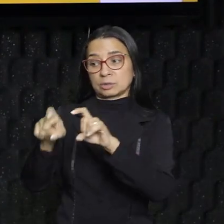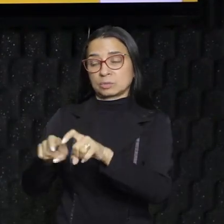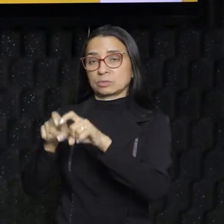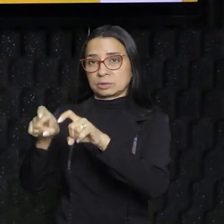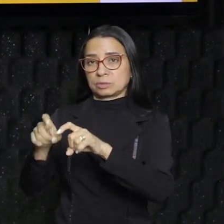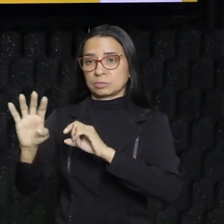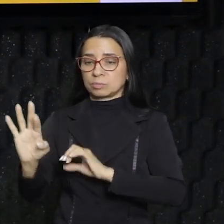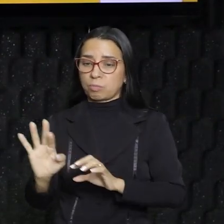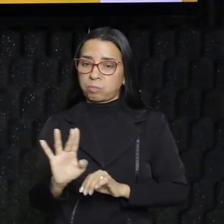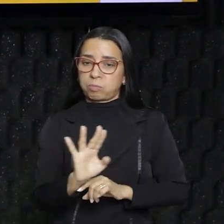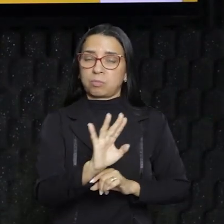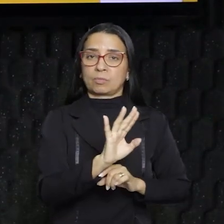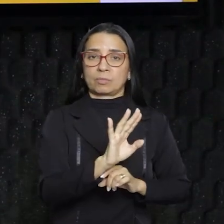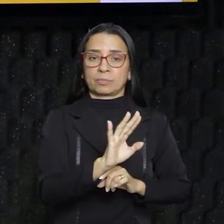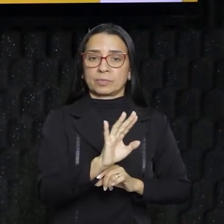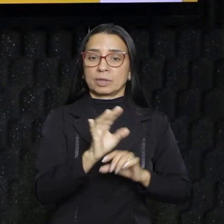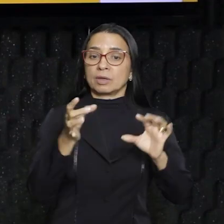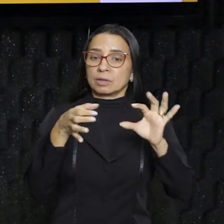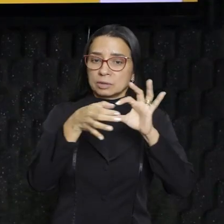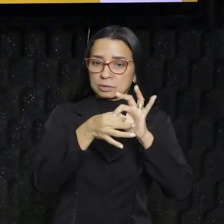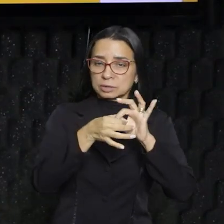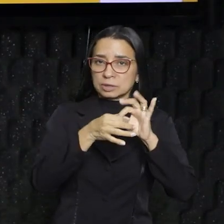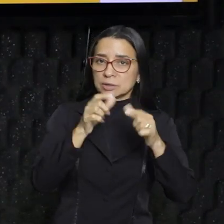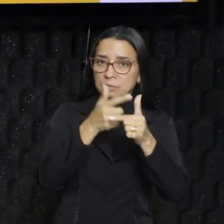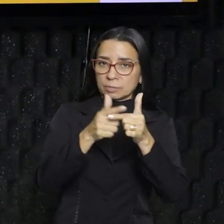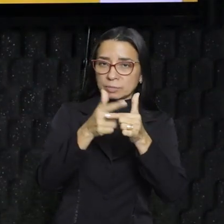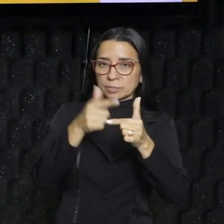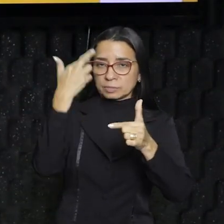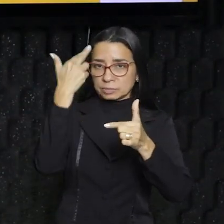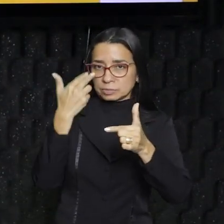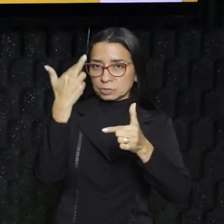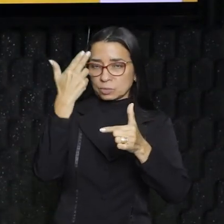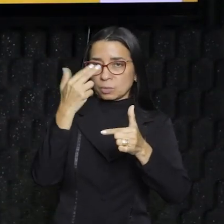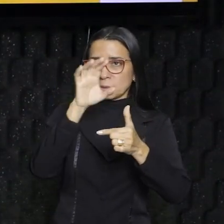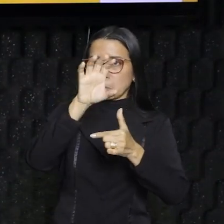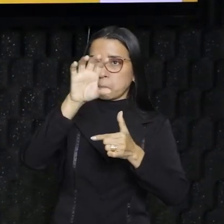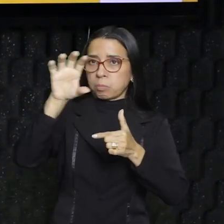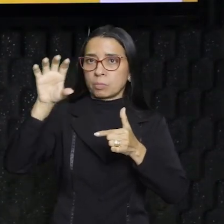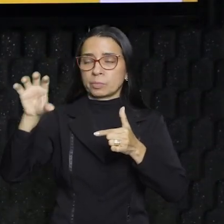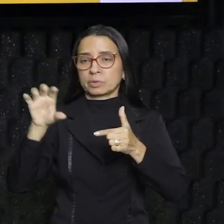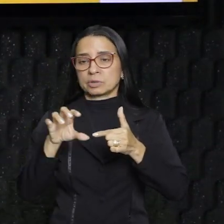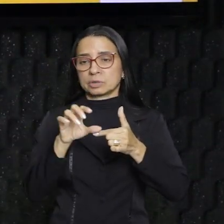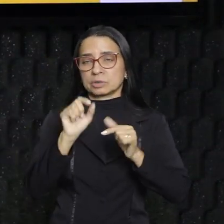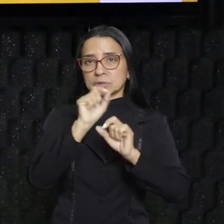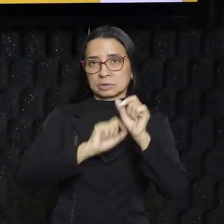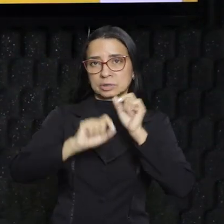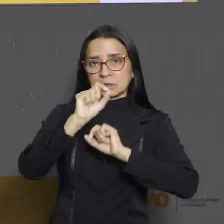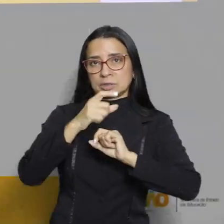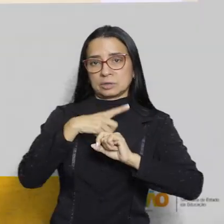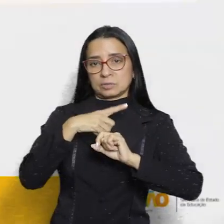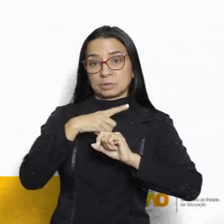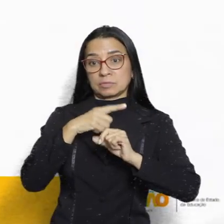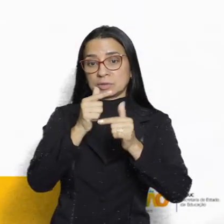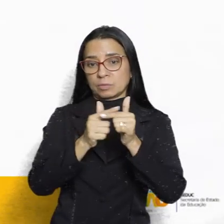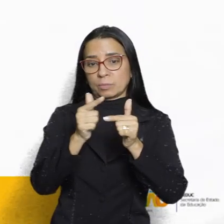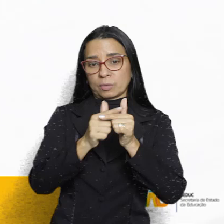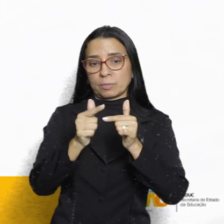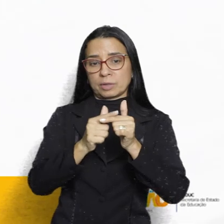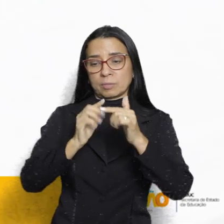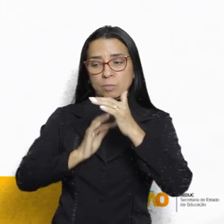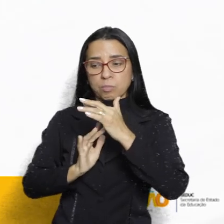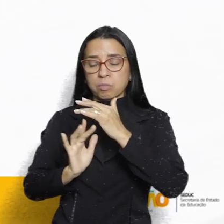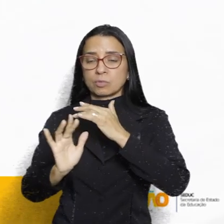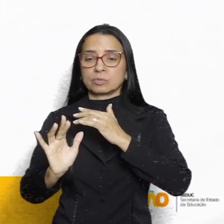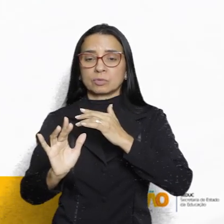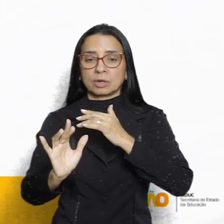ao nosso problema histórico, né, a nossa desigualdade histórica entre regiões, mas é isso que vai causar o êxodo rural, esse crescimento